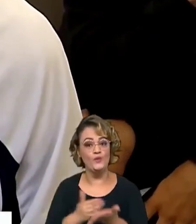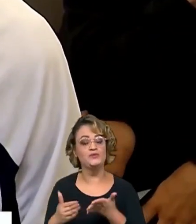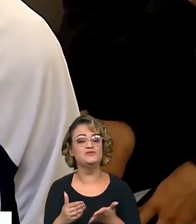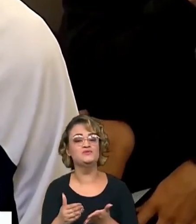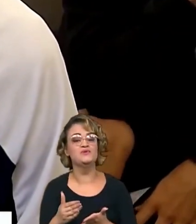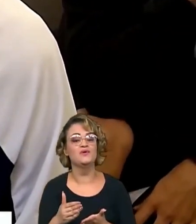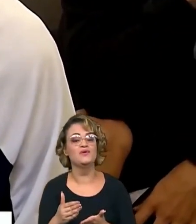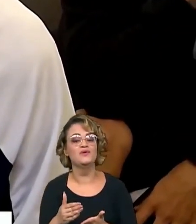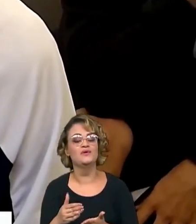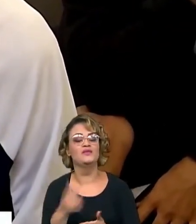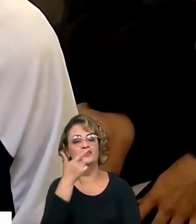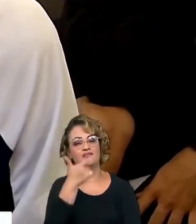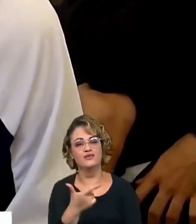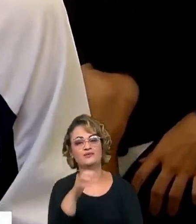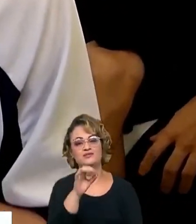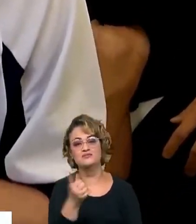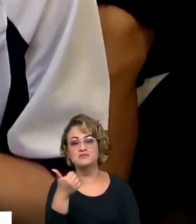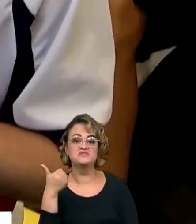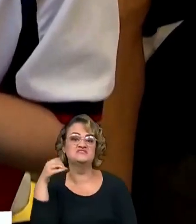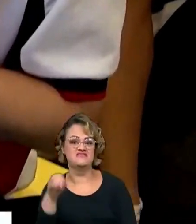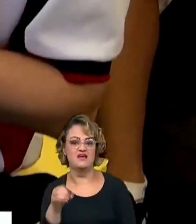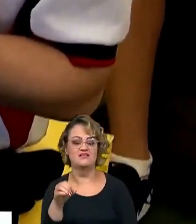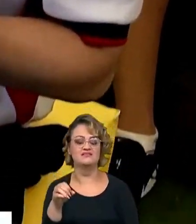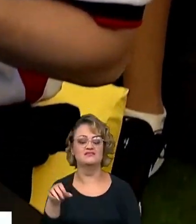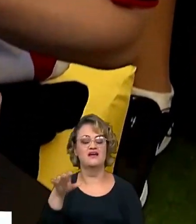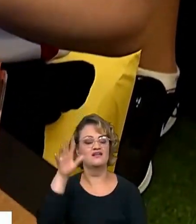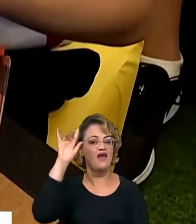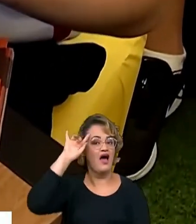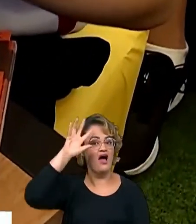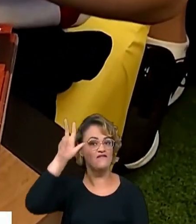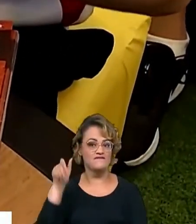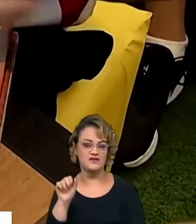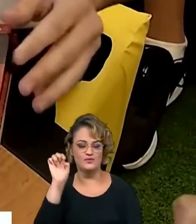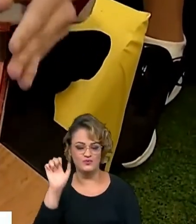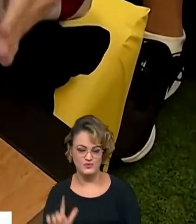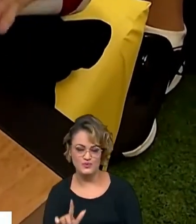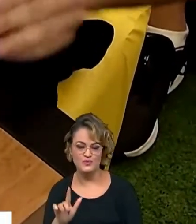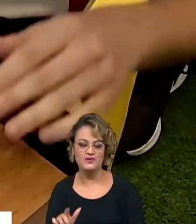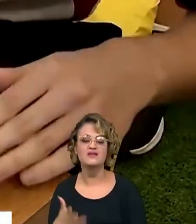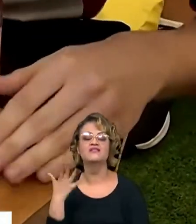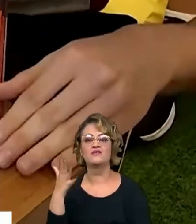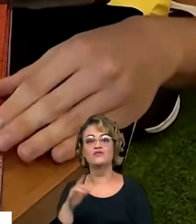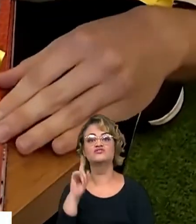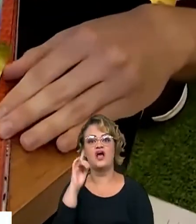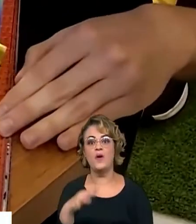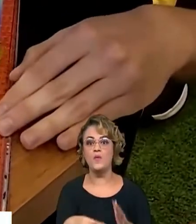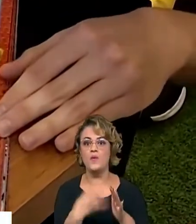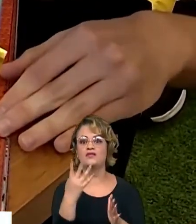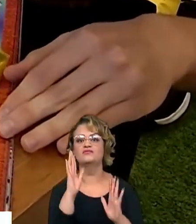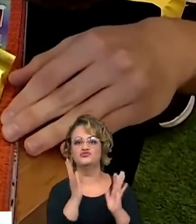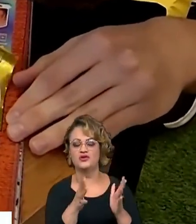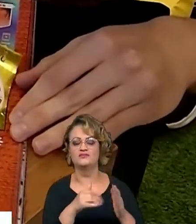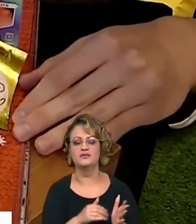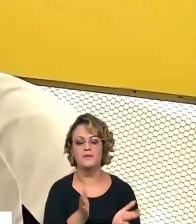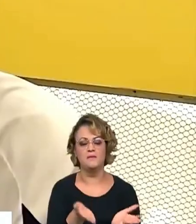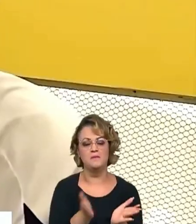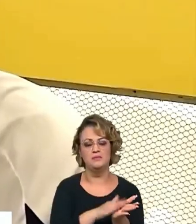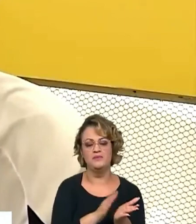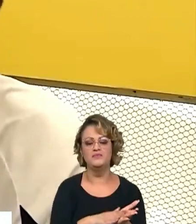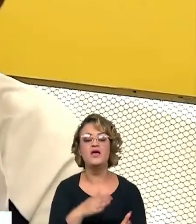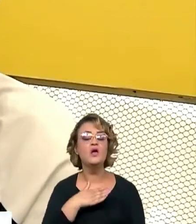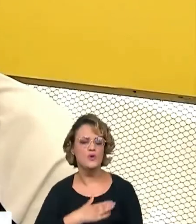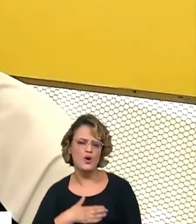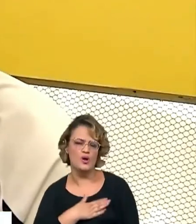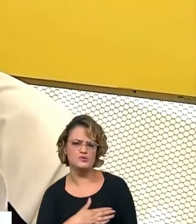paixão na competição de 2010 na África do Sul. E agora vai para a sua quarta Copa. Eu coleciono